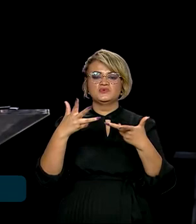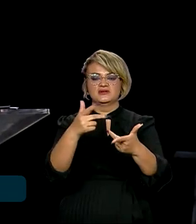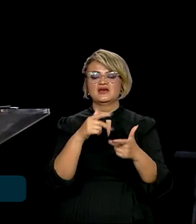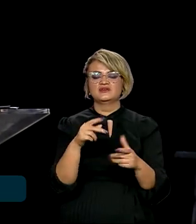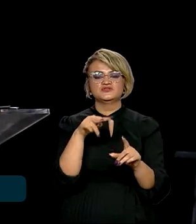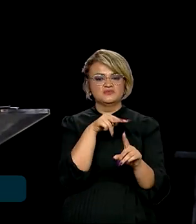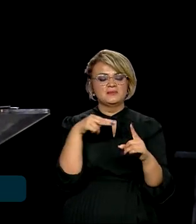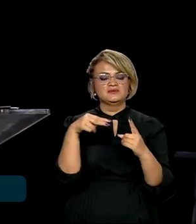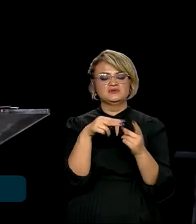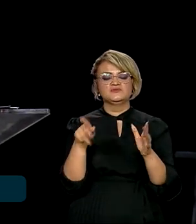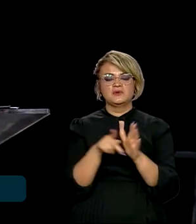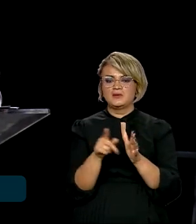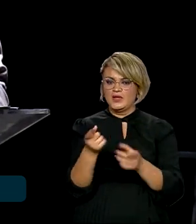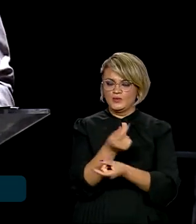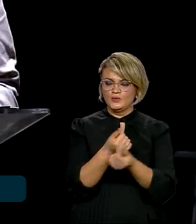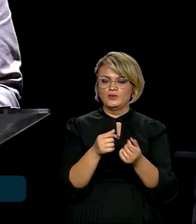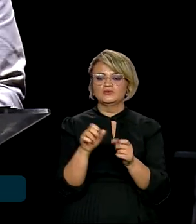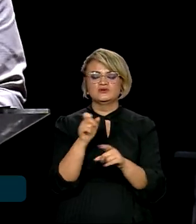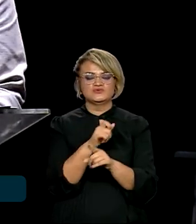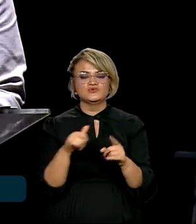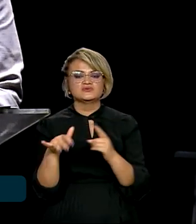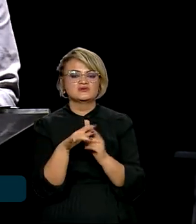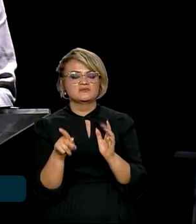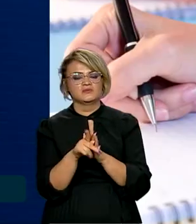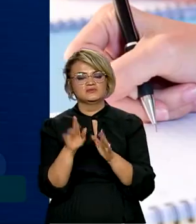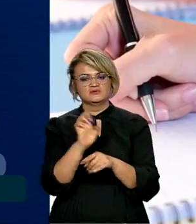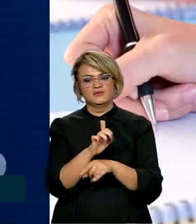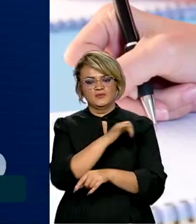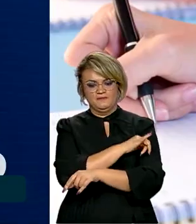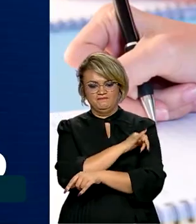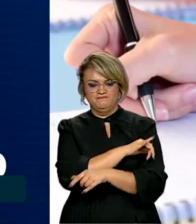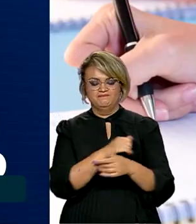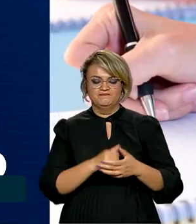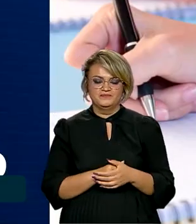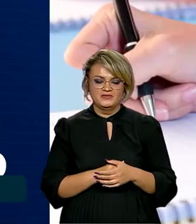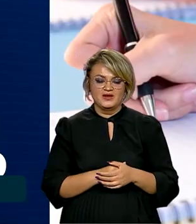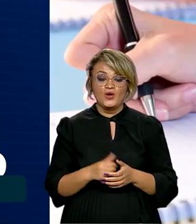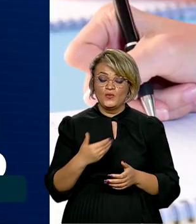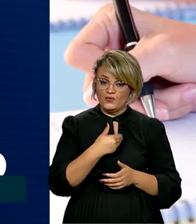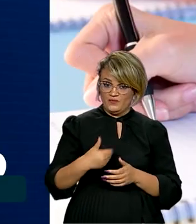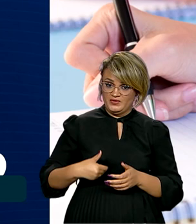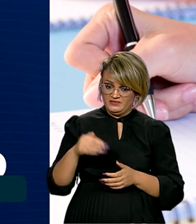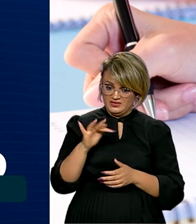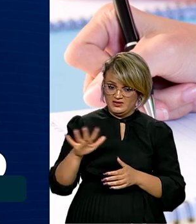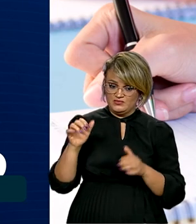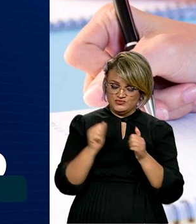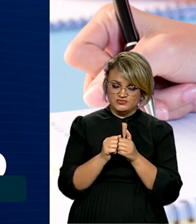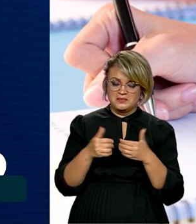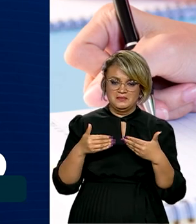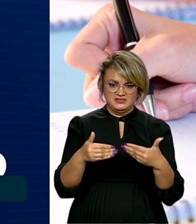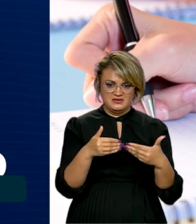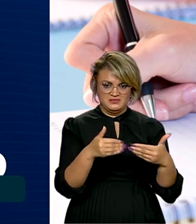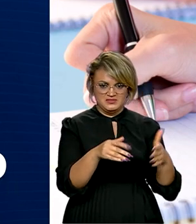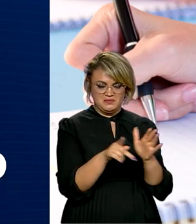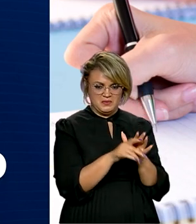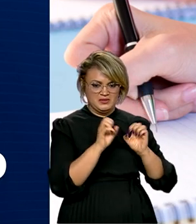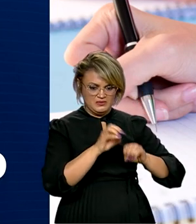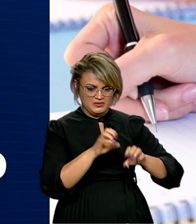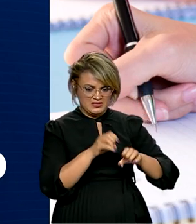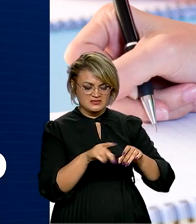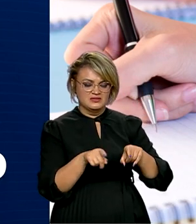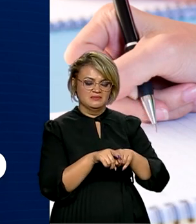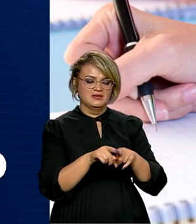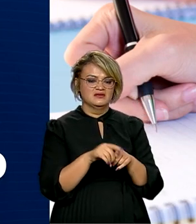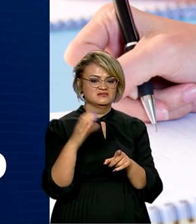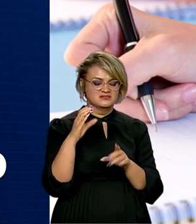a perspectiva econômica e social do Rio de Janeiro. O governo federal, por meio dos Ministérios da Educação e da